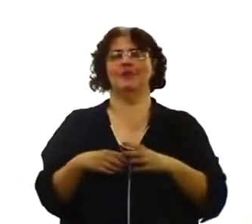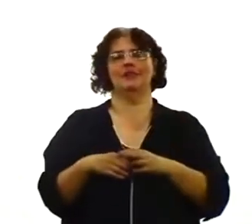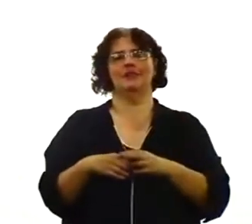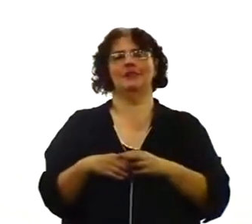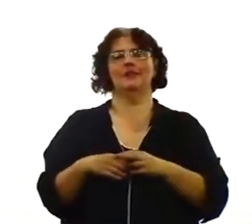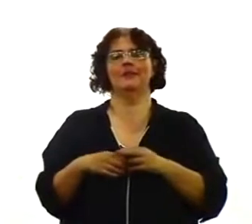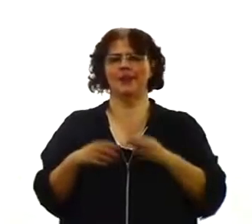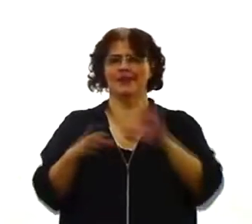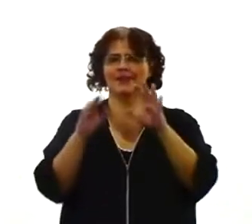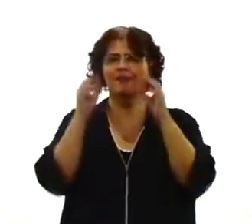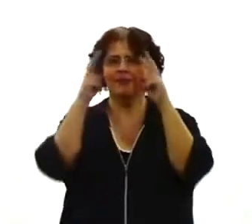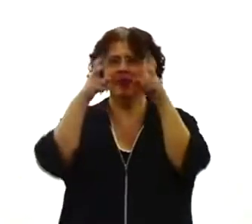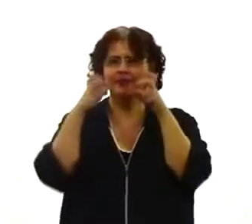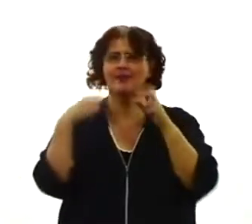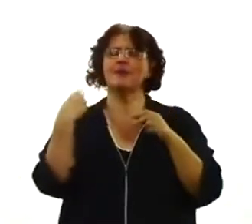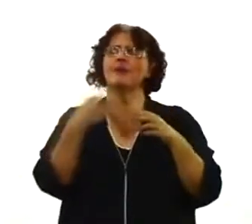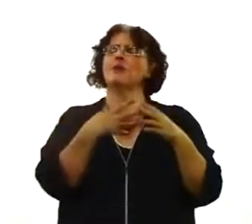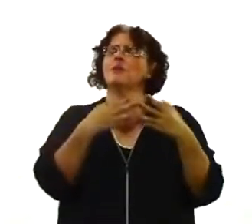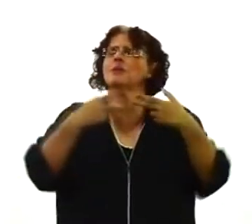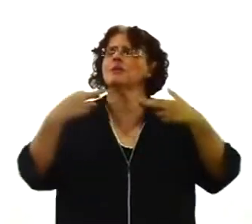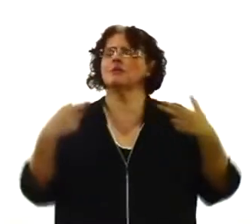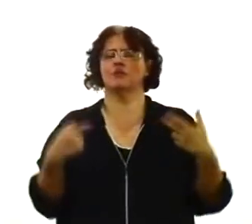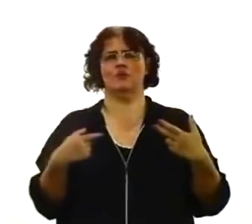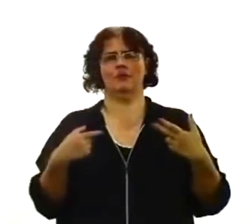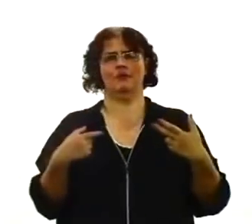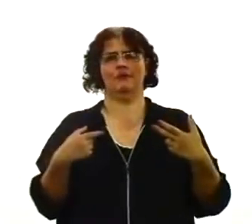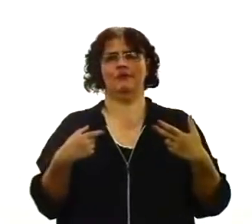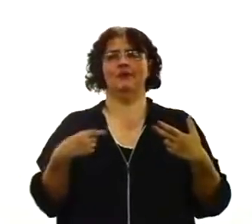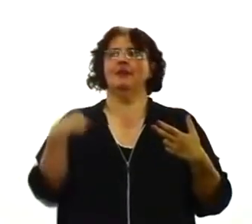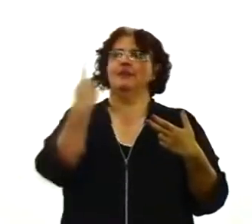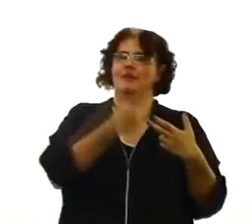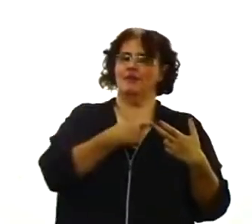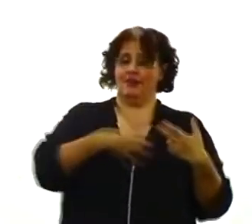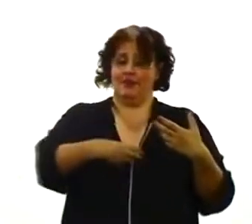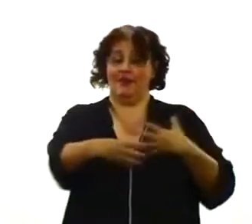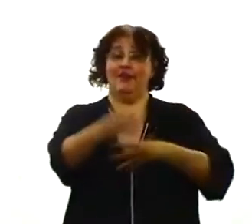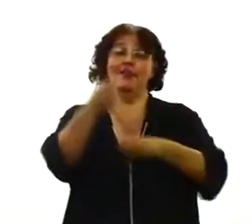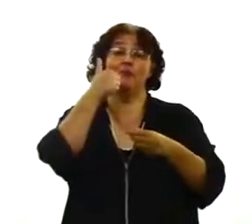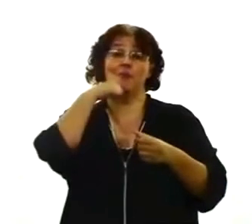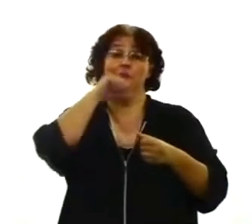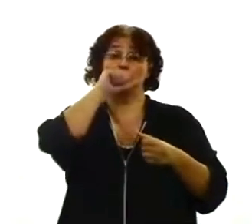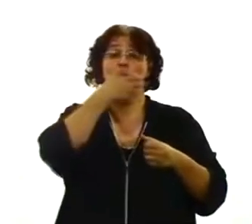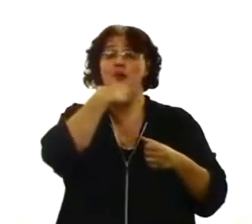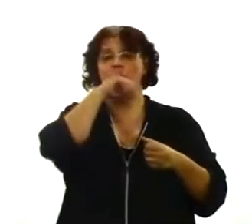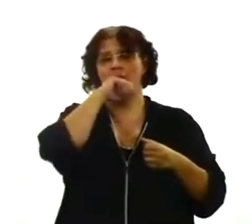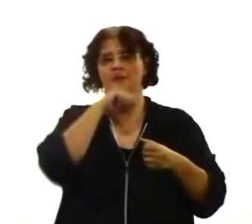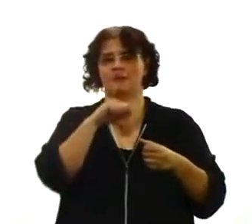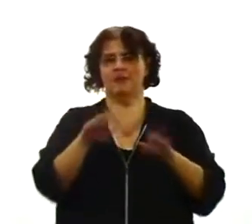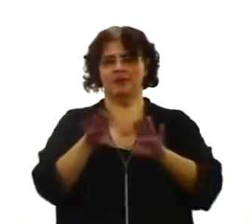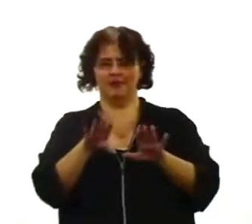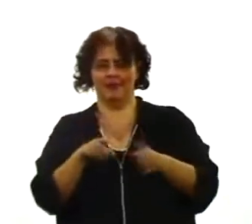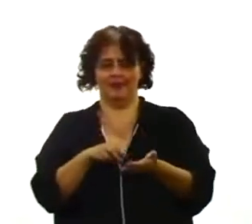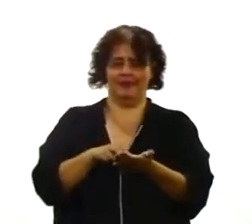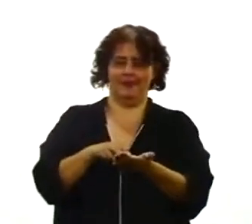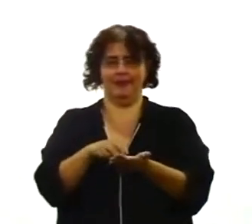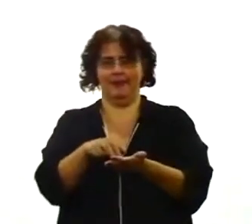nossos pais? Às vezes herdamos seu jeito de andar até. Às vezes herdamos a